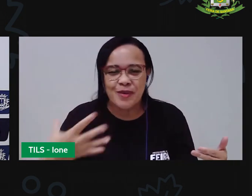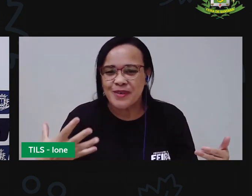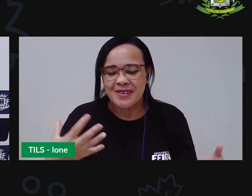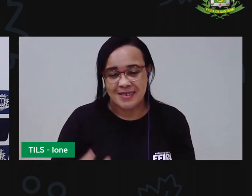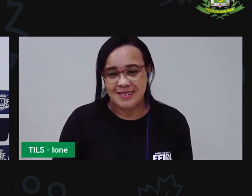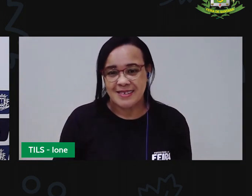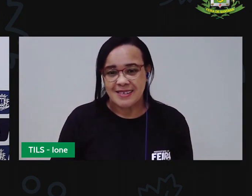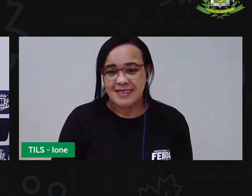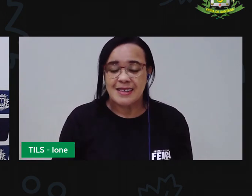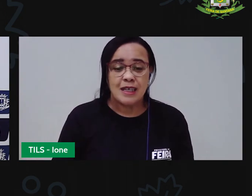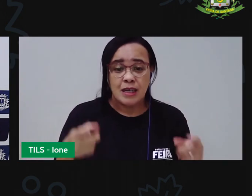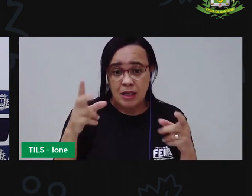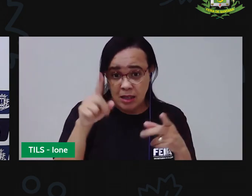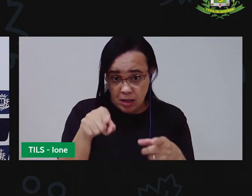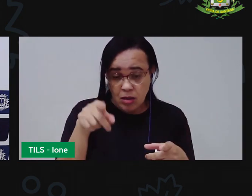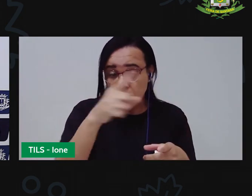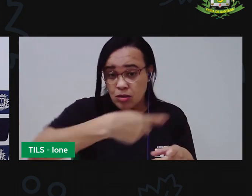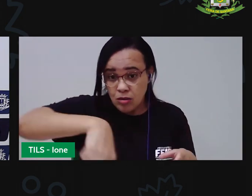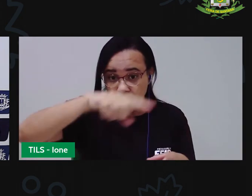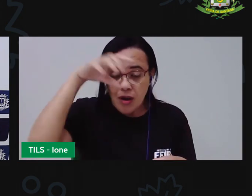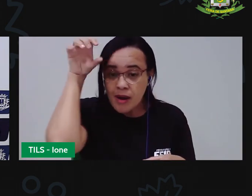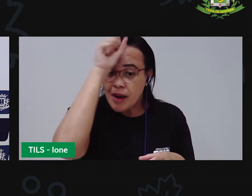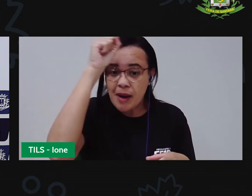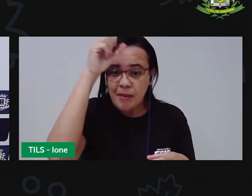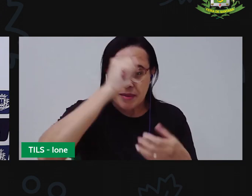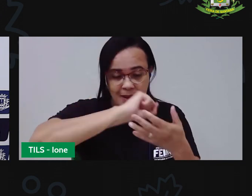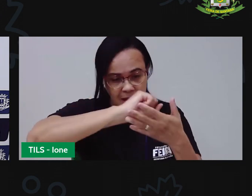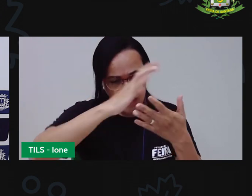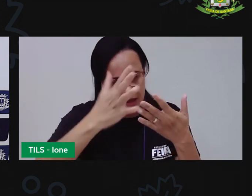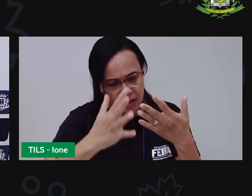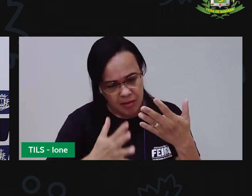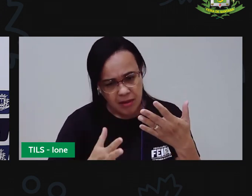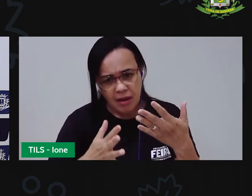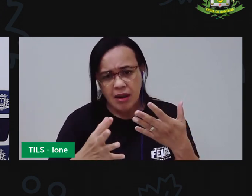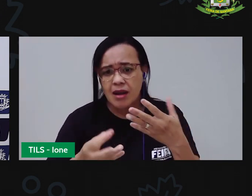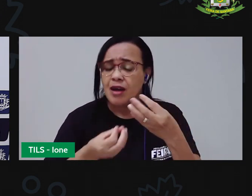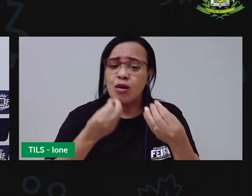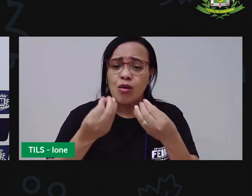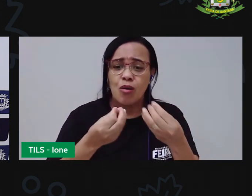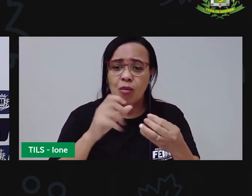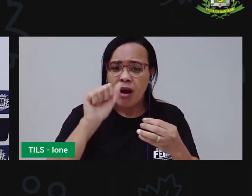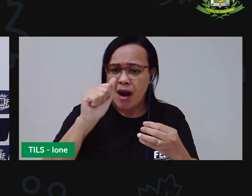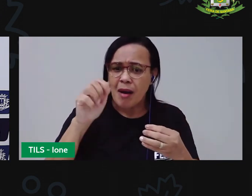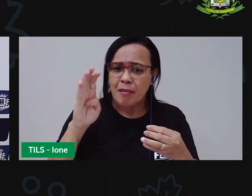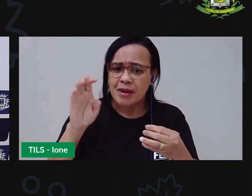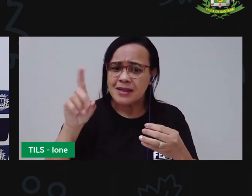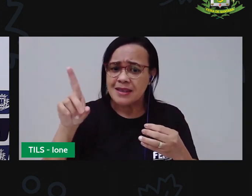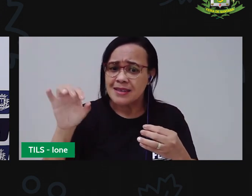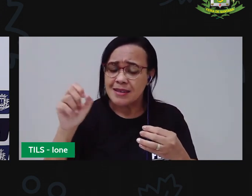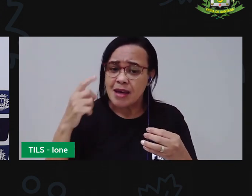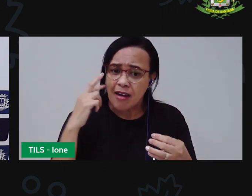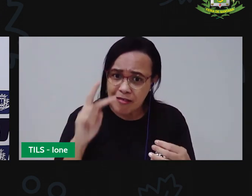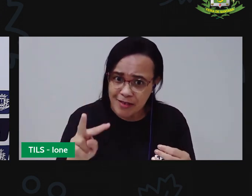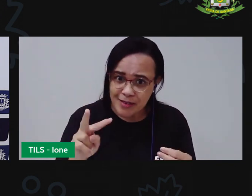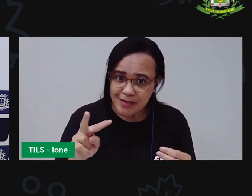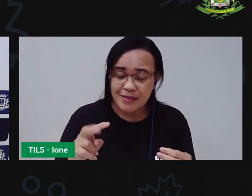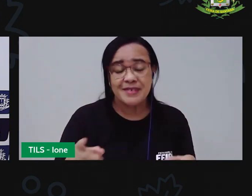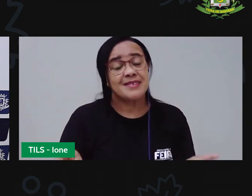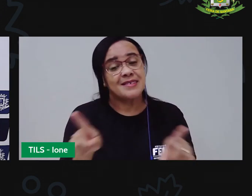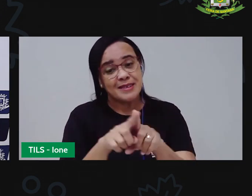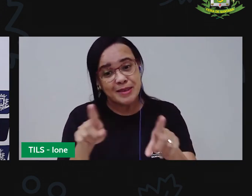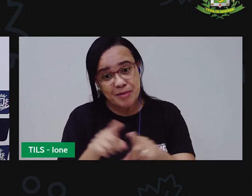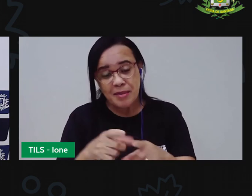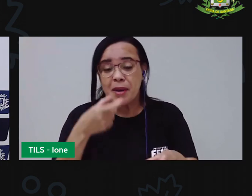reconhecer o alfabeto em Libras. E a gente aprendeu também a escrever algumas